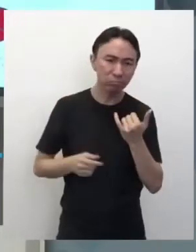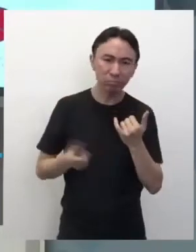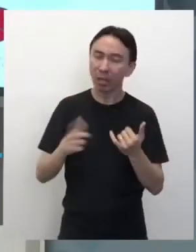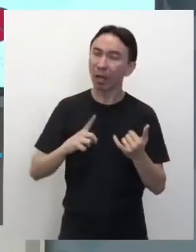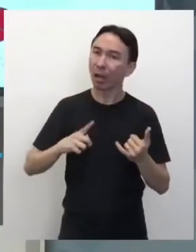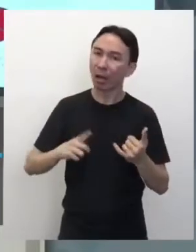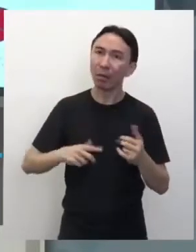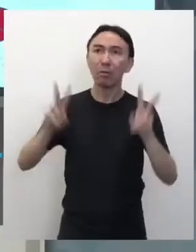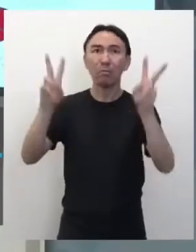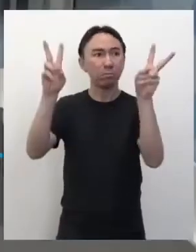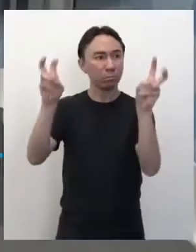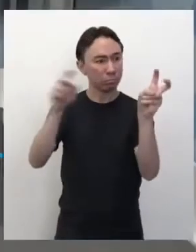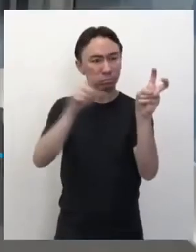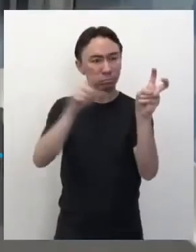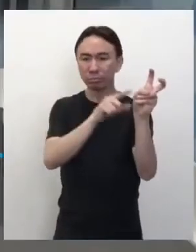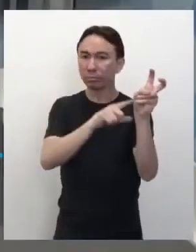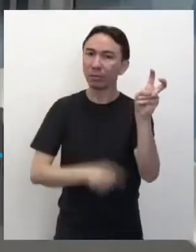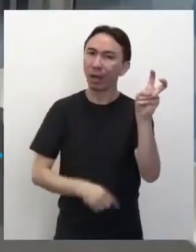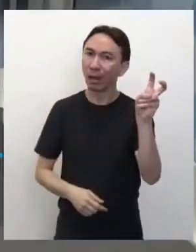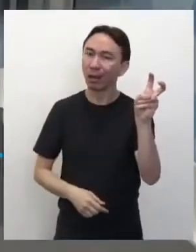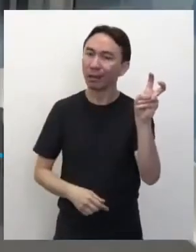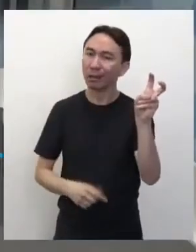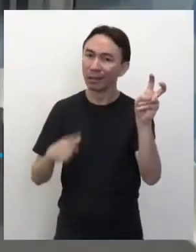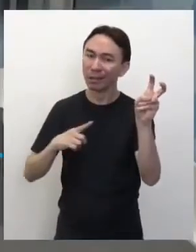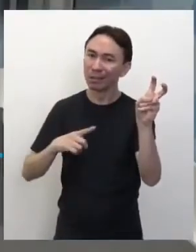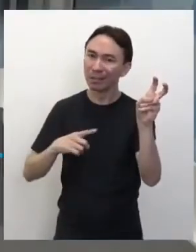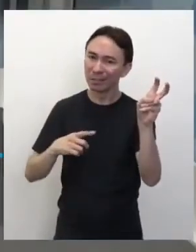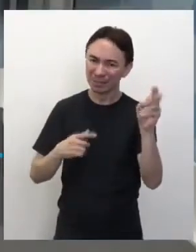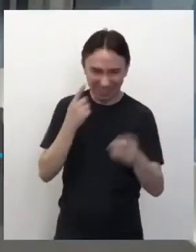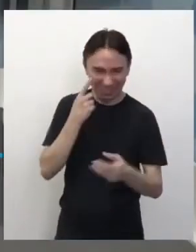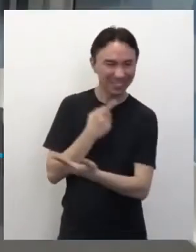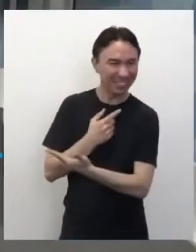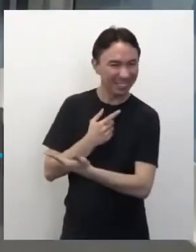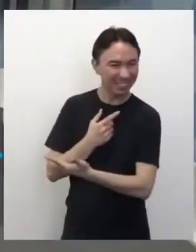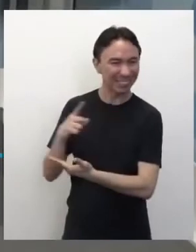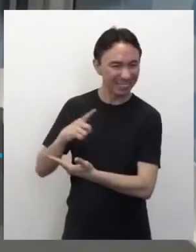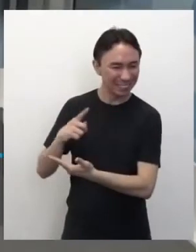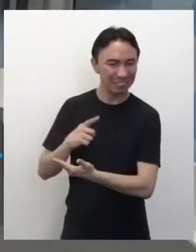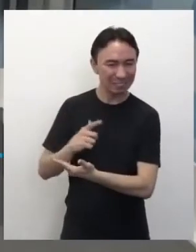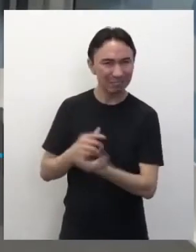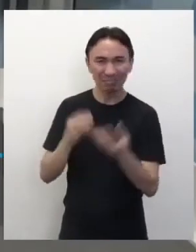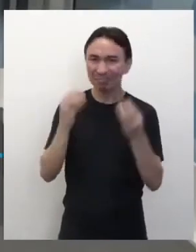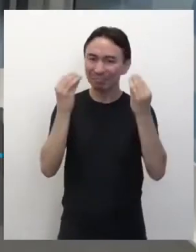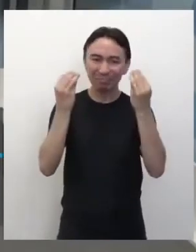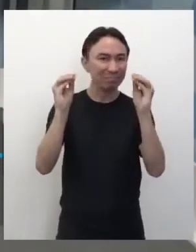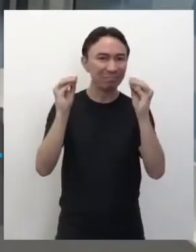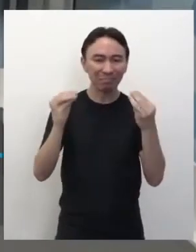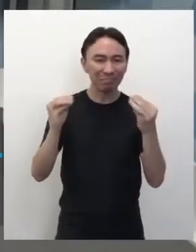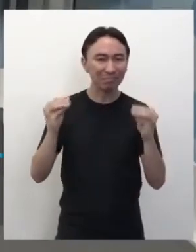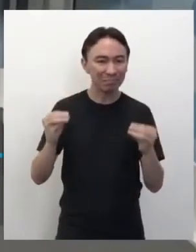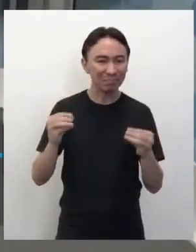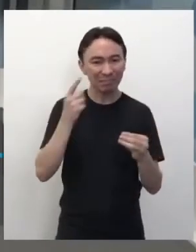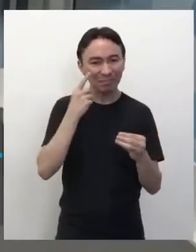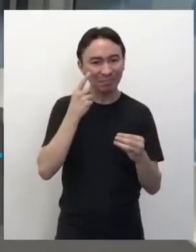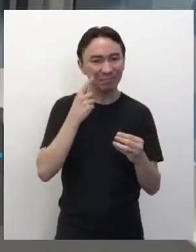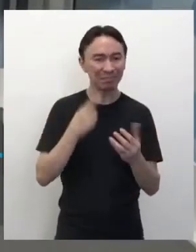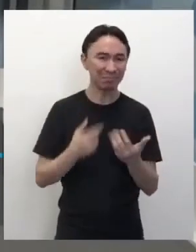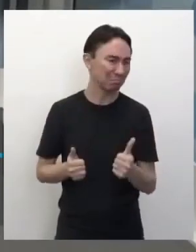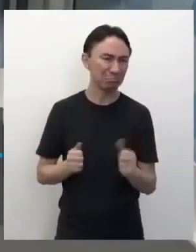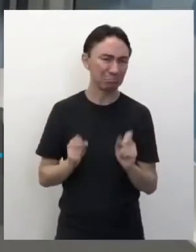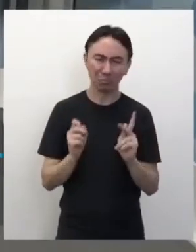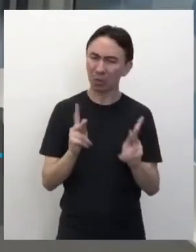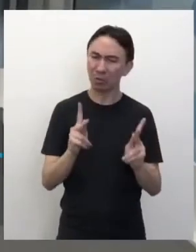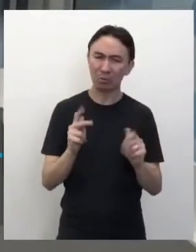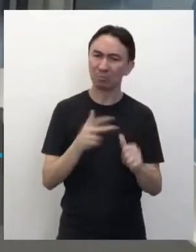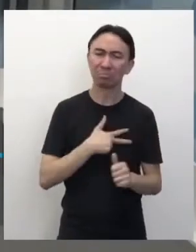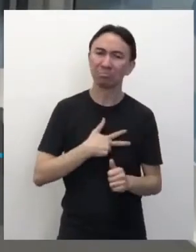Eles colocaram mais alguma coisa, Andréia? Não, foi, foi, foram nessa linha mesmo, Elayne. Você quer complementar alguma informação? Não, não, tá tranquilo. Não?